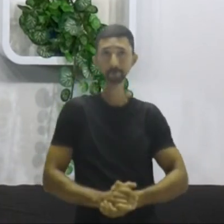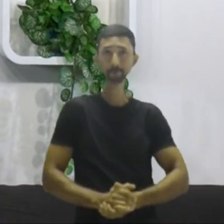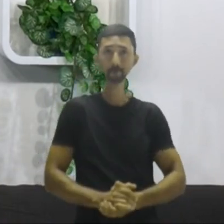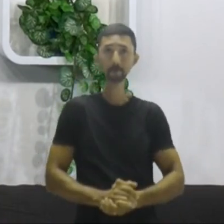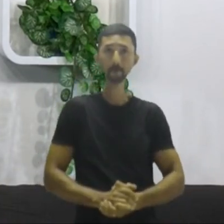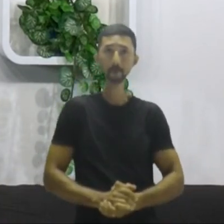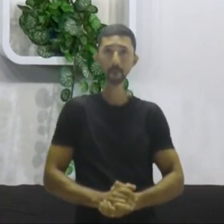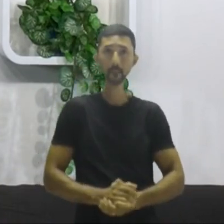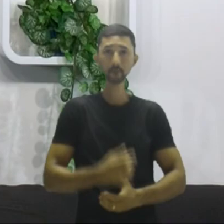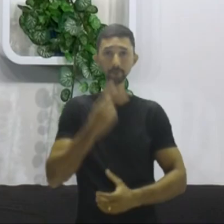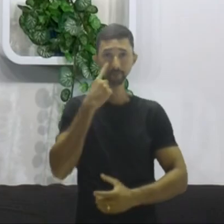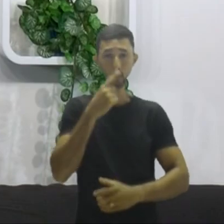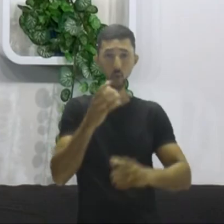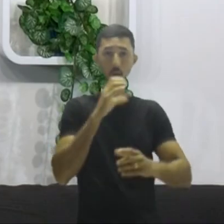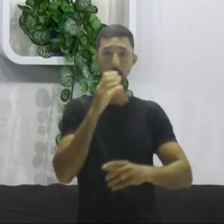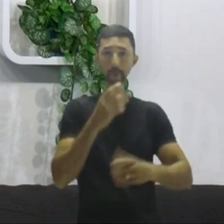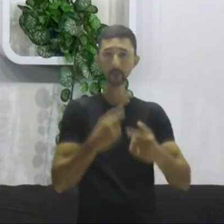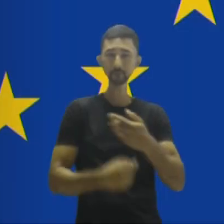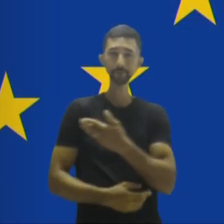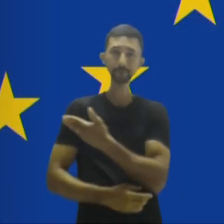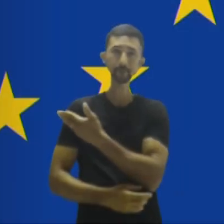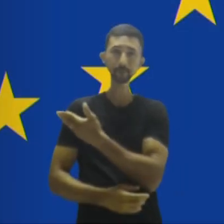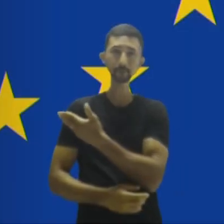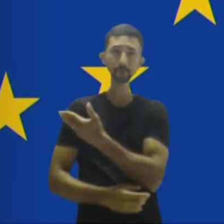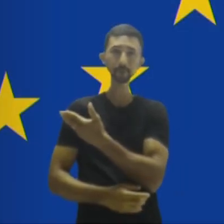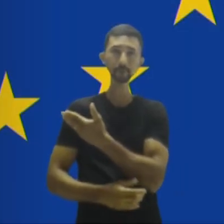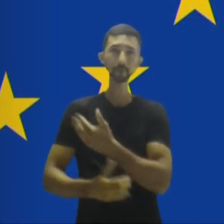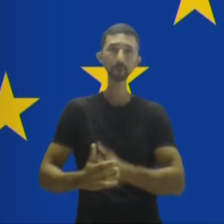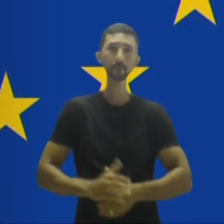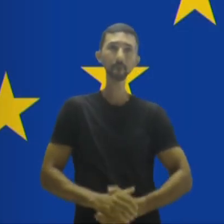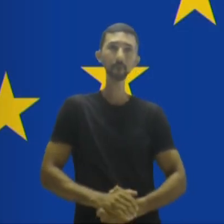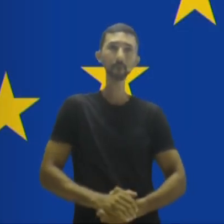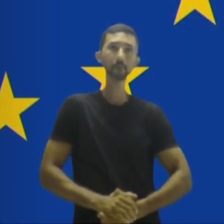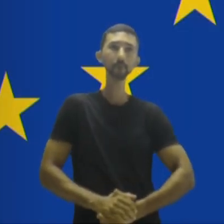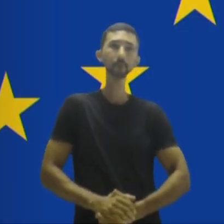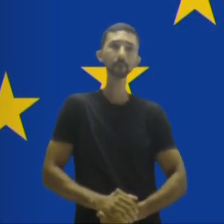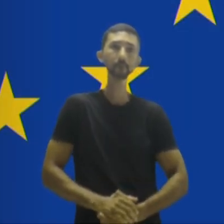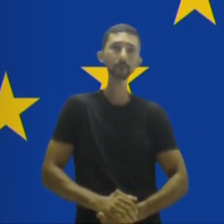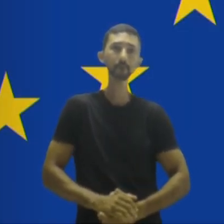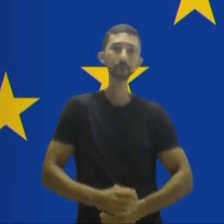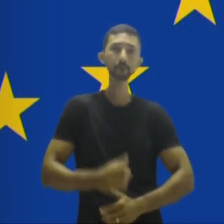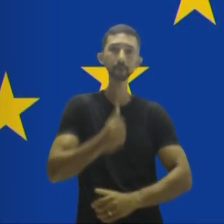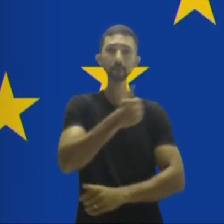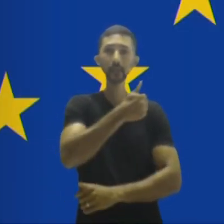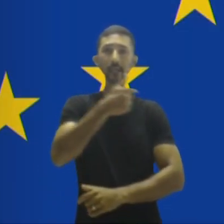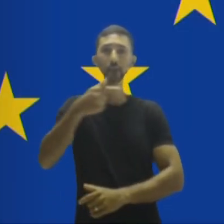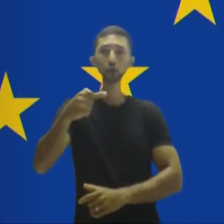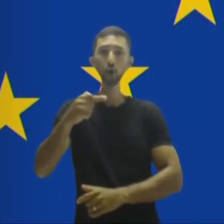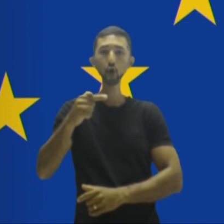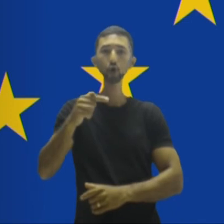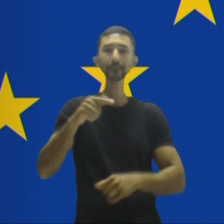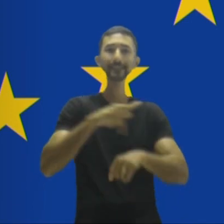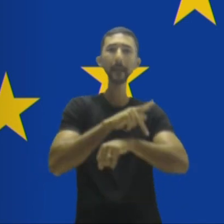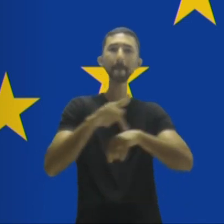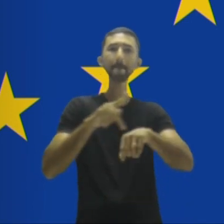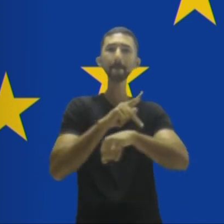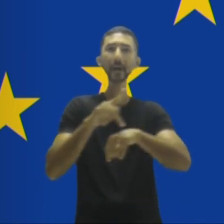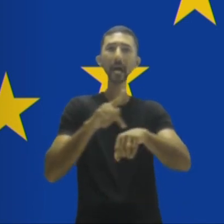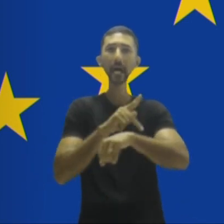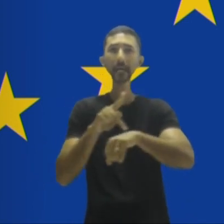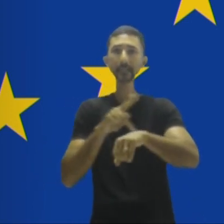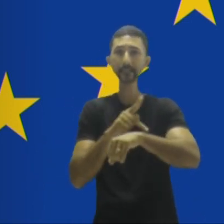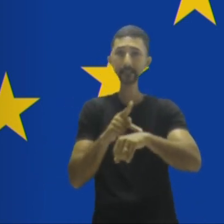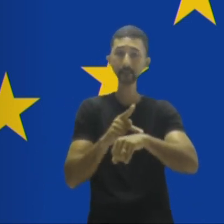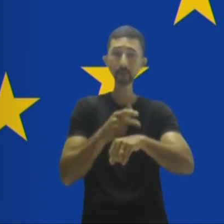agora, rapidamente, mostrar para vocês os doze países que, podemos